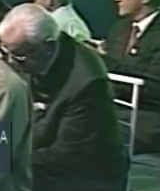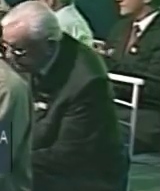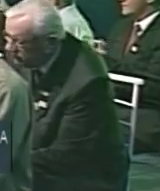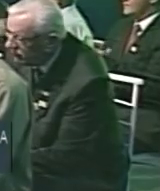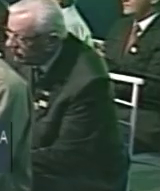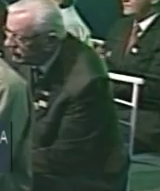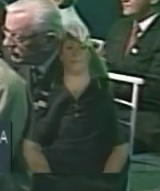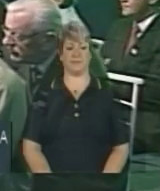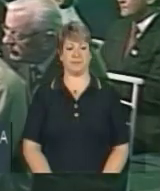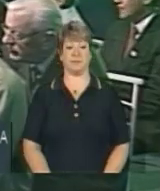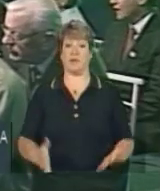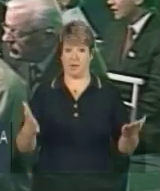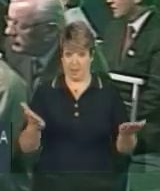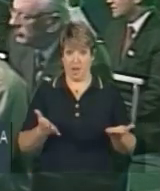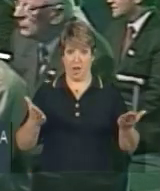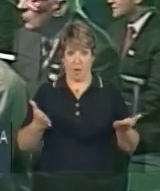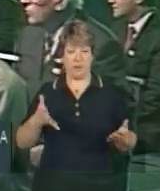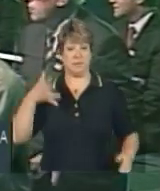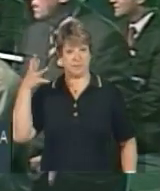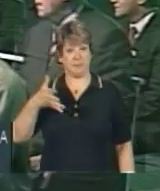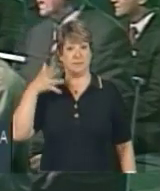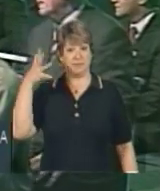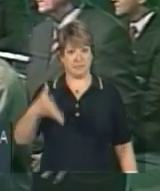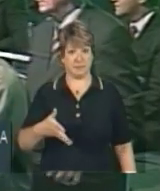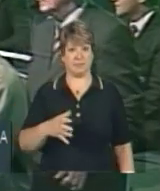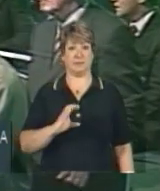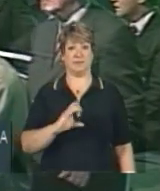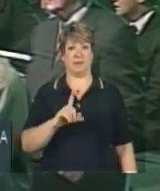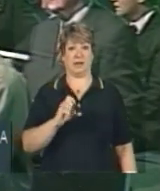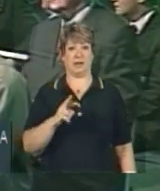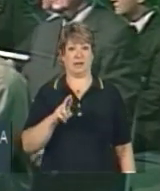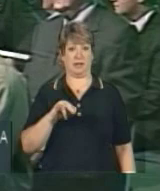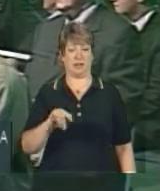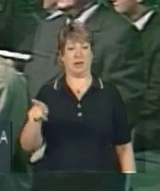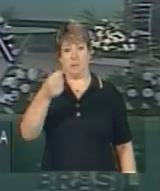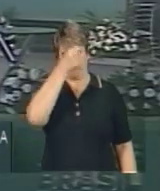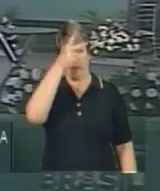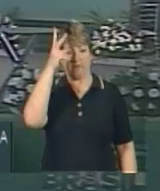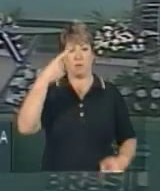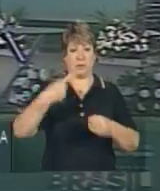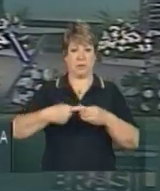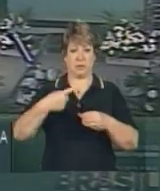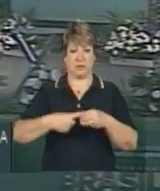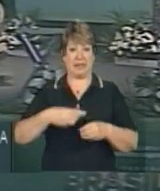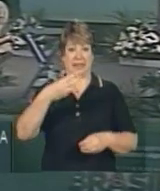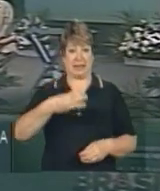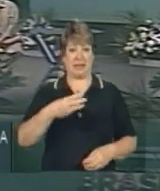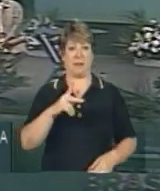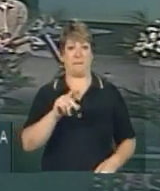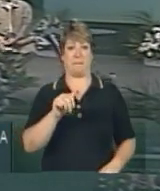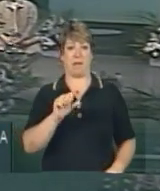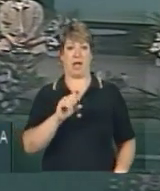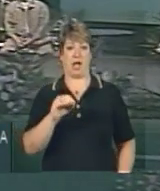Fora uso da palavra, o senhor Clerica Milotti, prefeito de Três Passos.